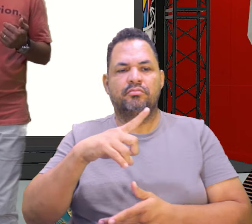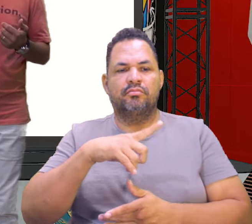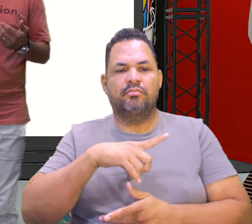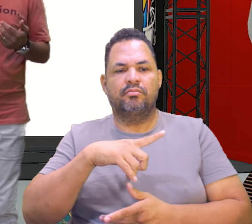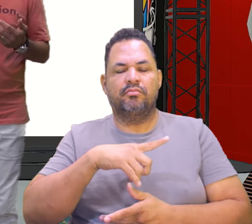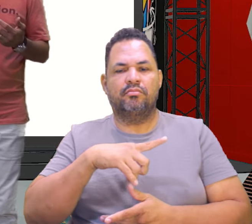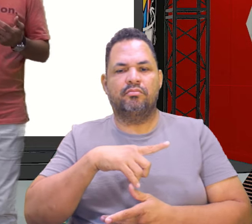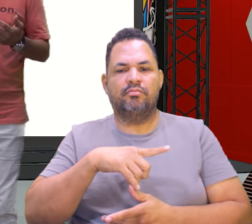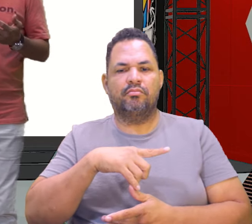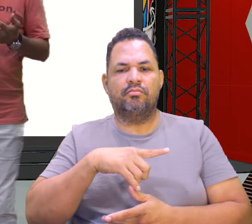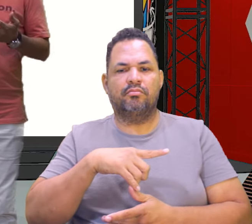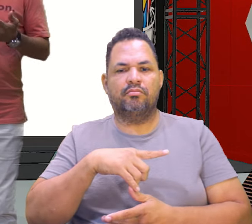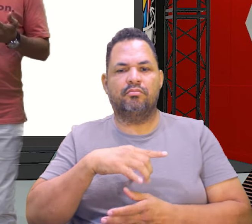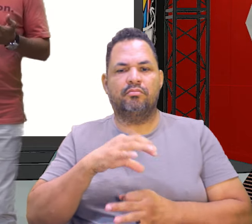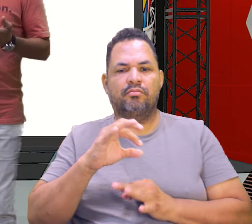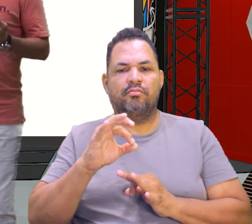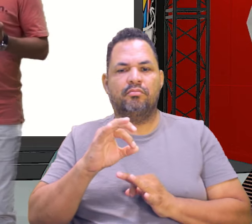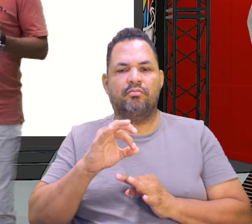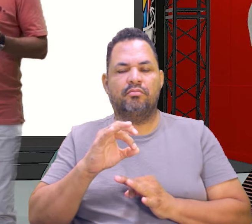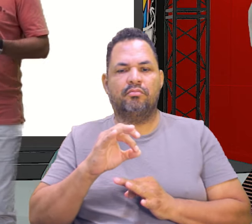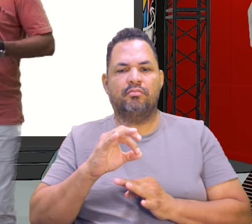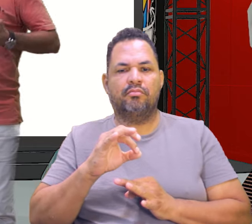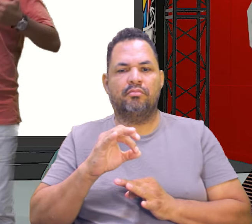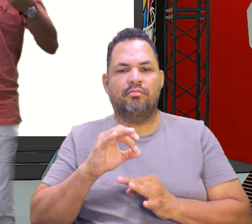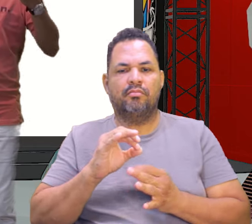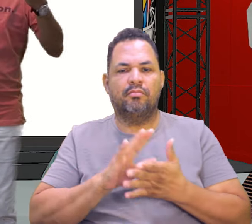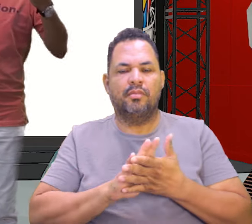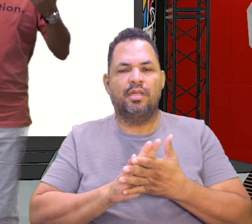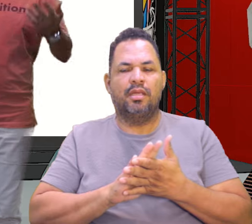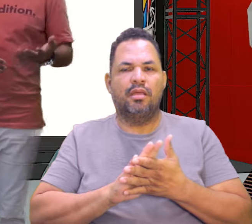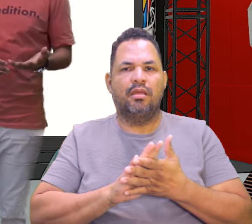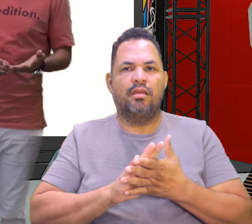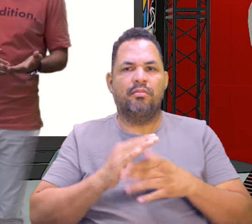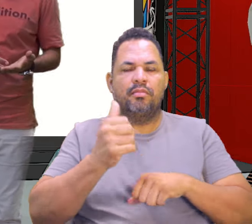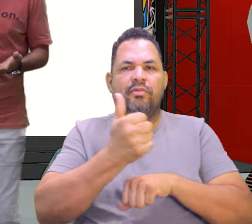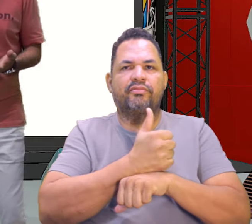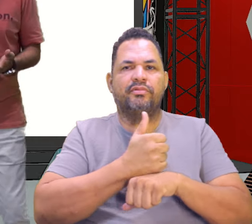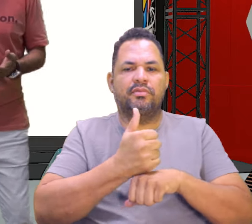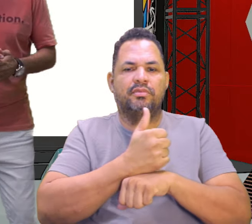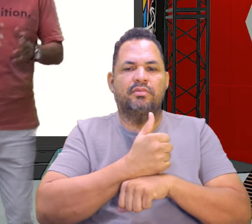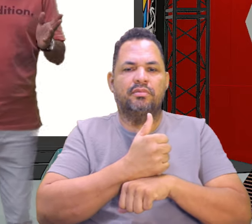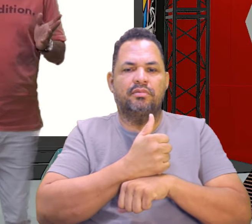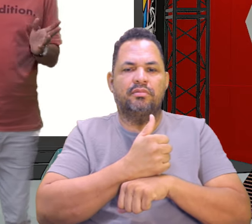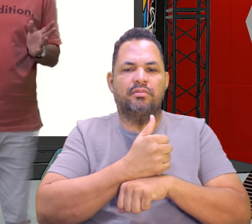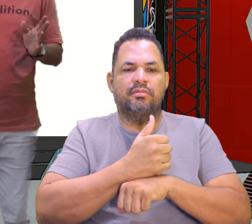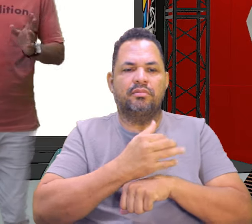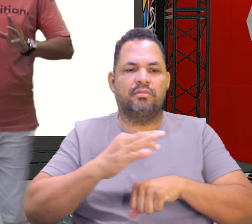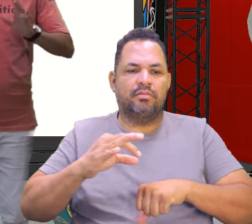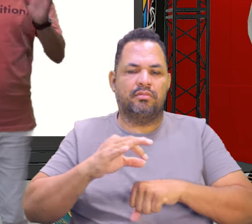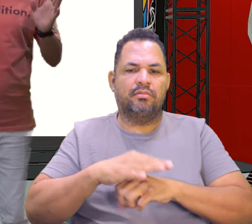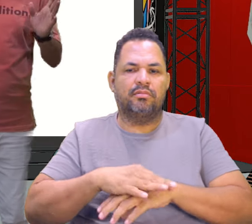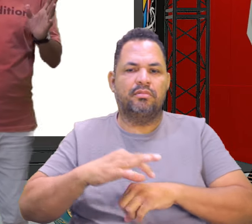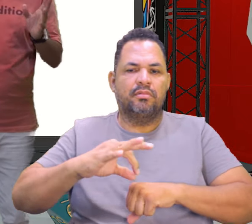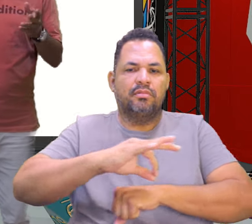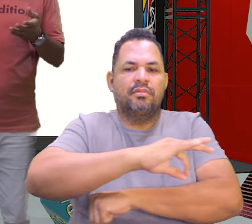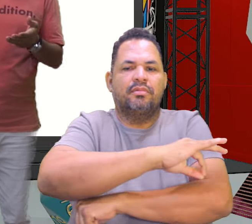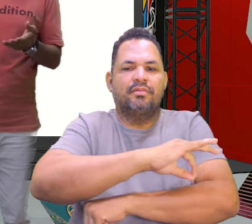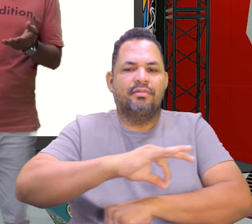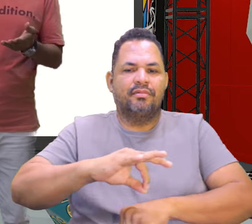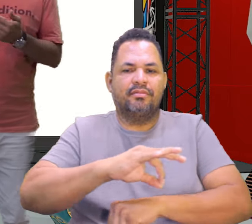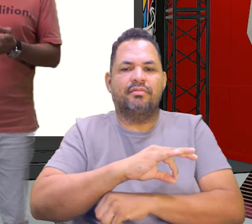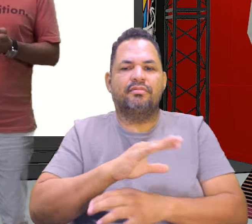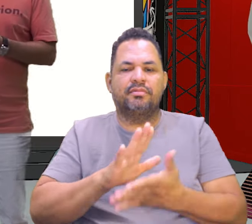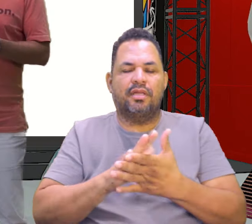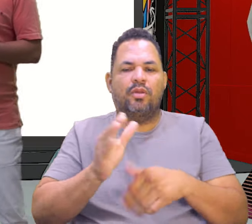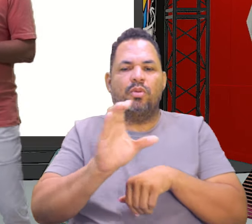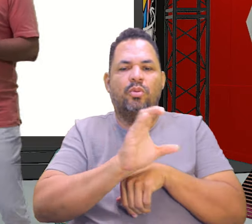arquitetura. Tem outros cursos também que estão fugindo agora. Que